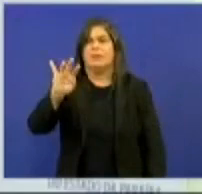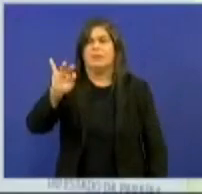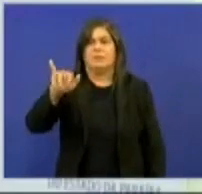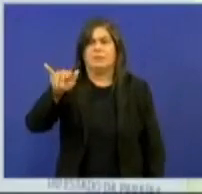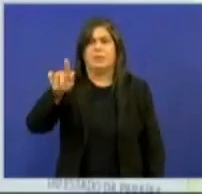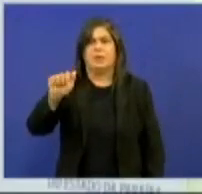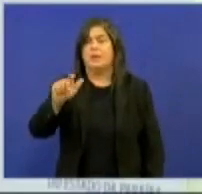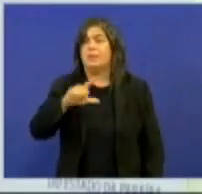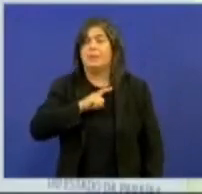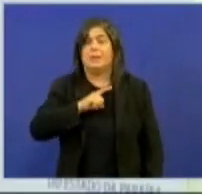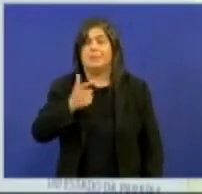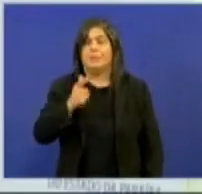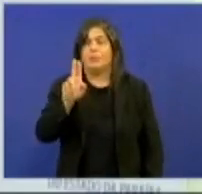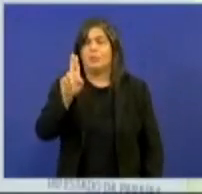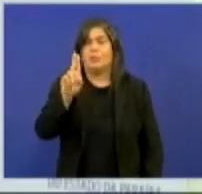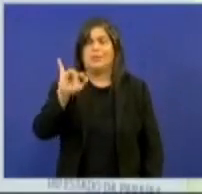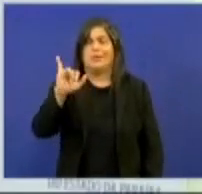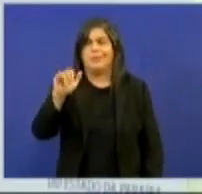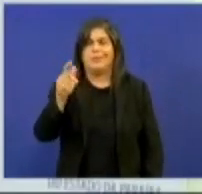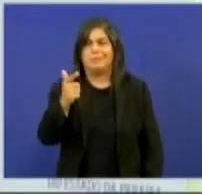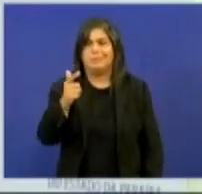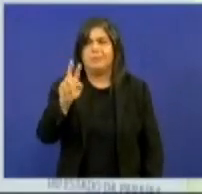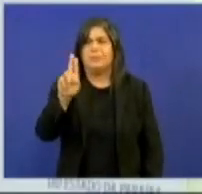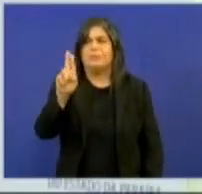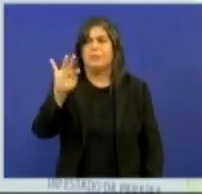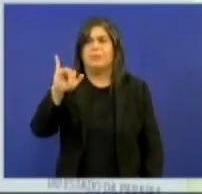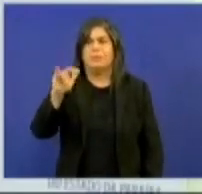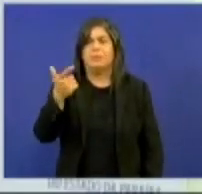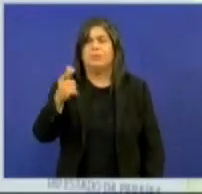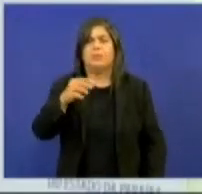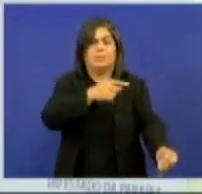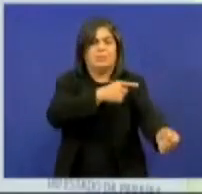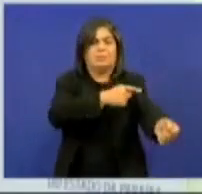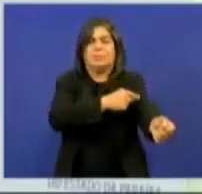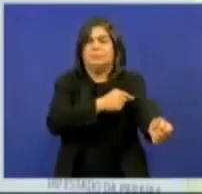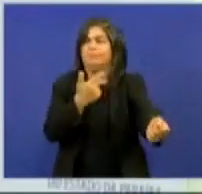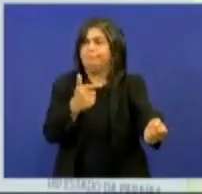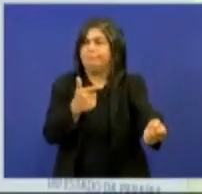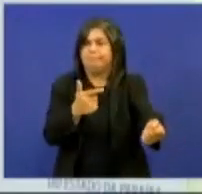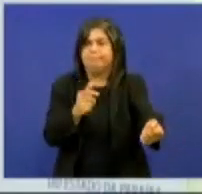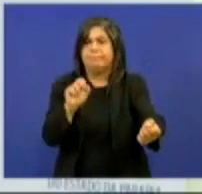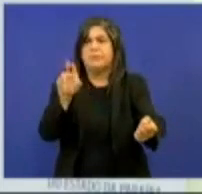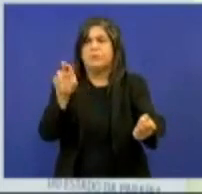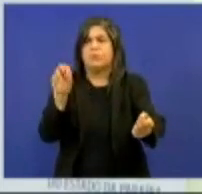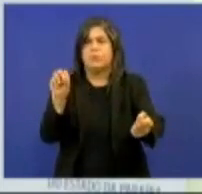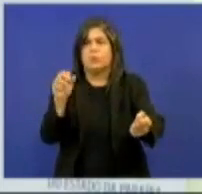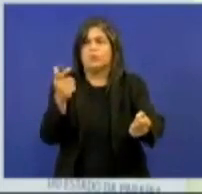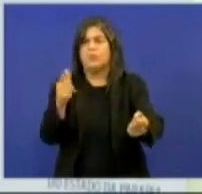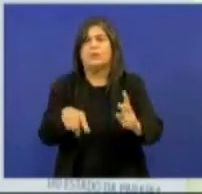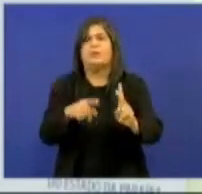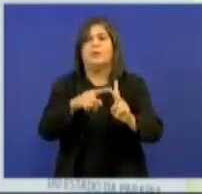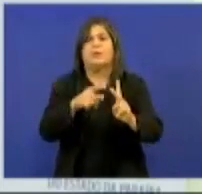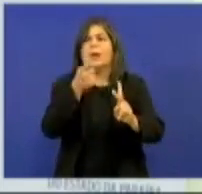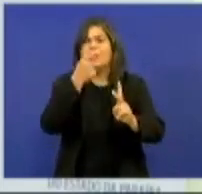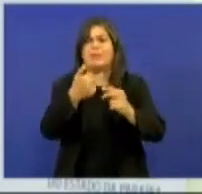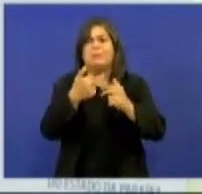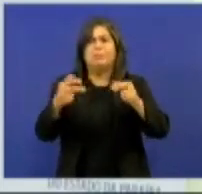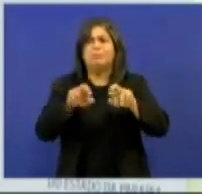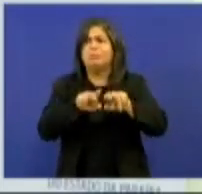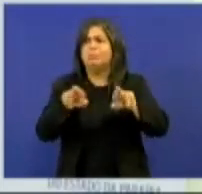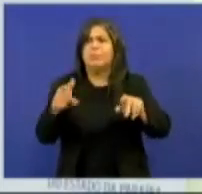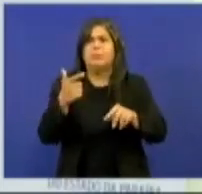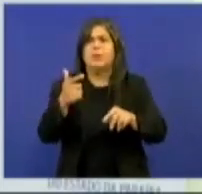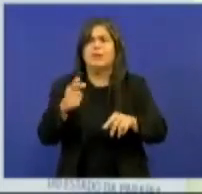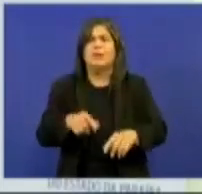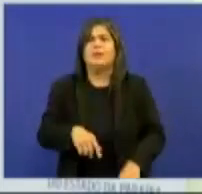deputado doutor Romualdo, porque continua faltando soro, continua faltando medicações básicas, falta